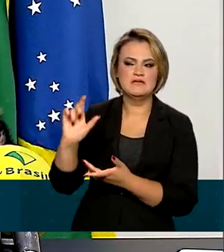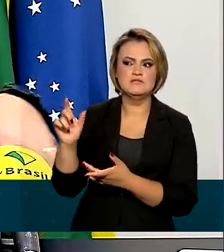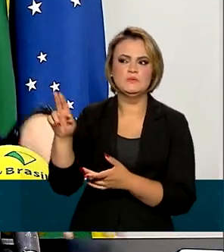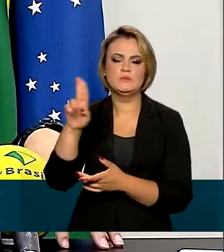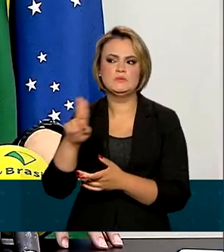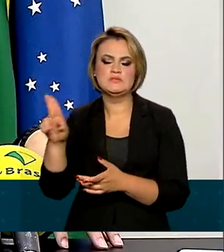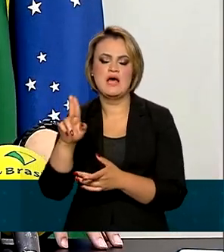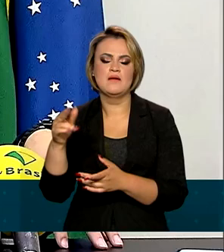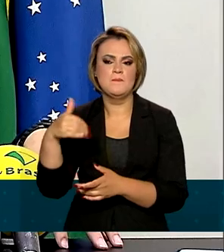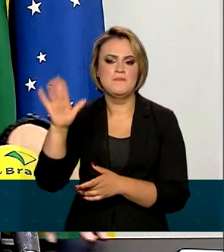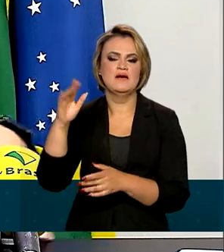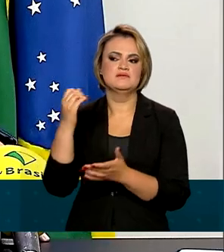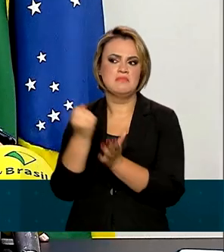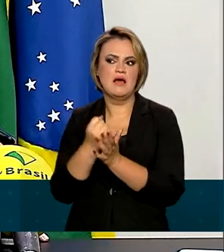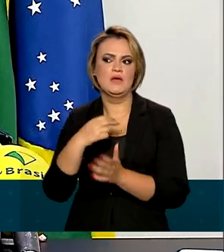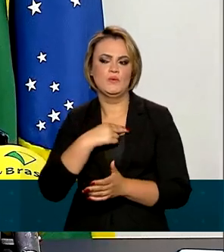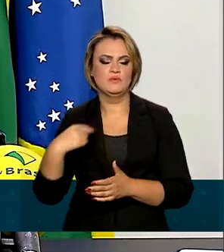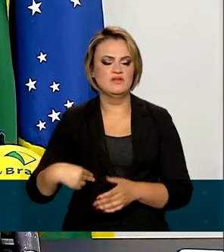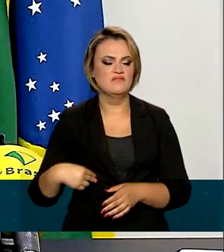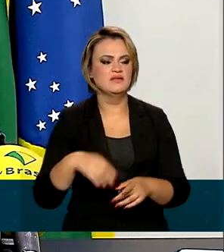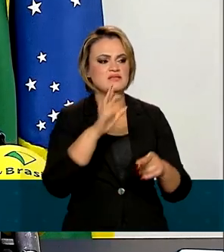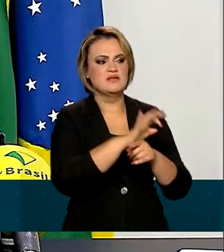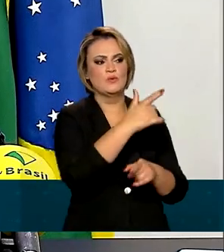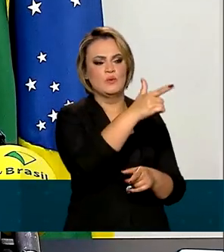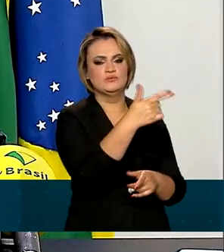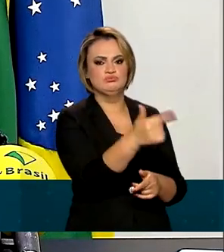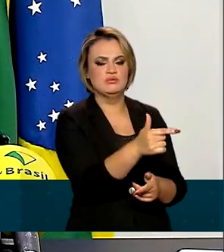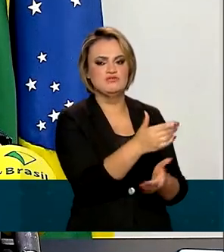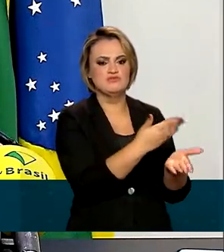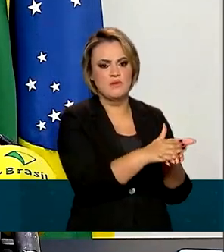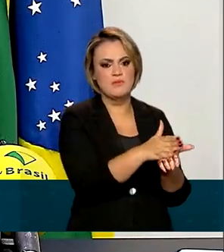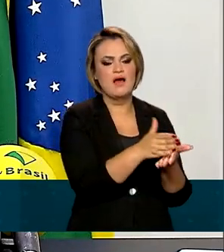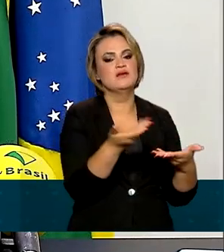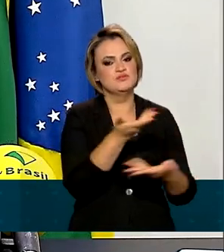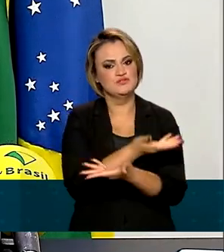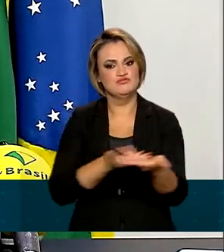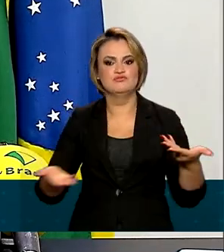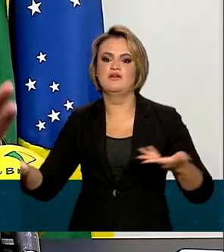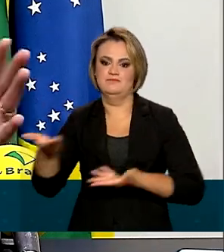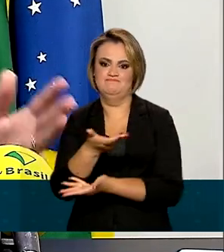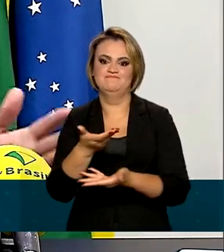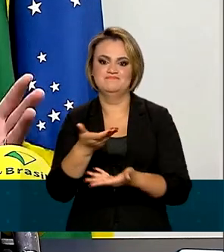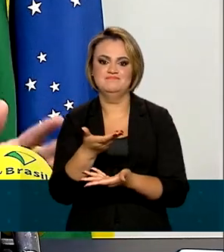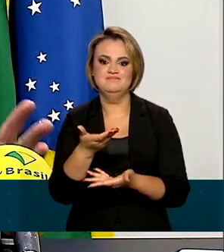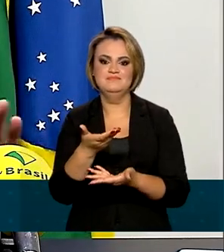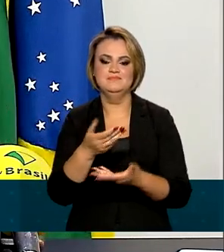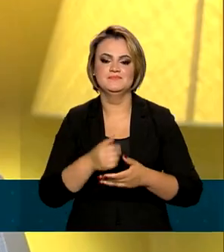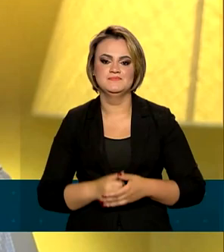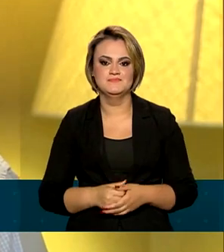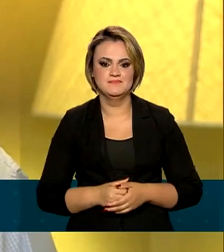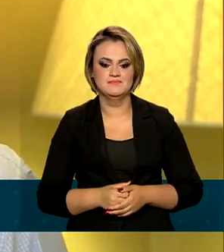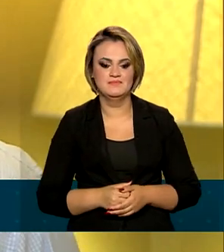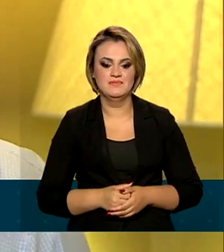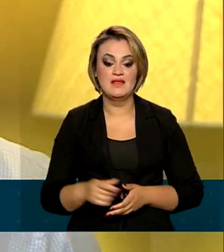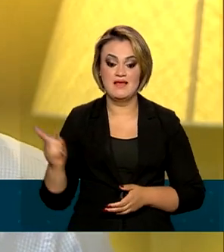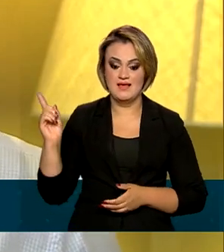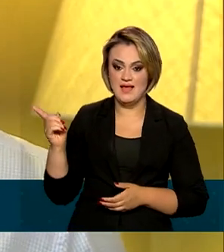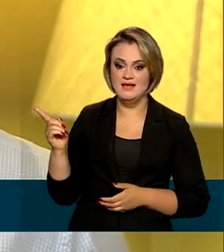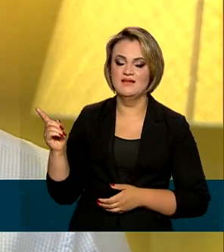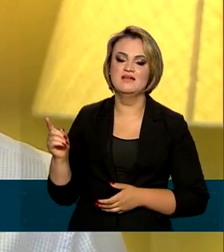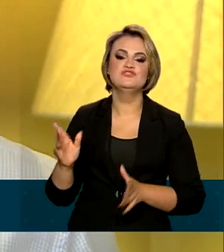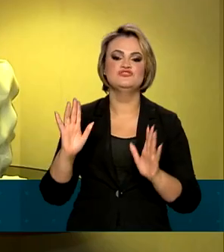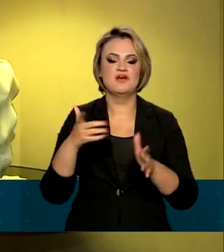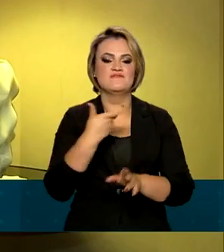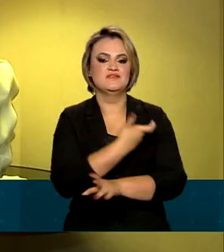utilizaram mais o Coronavac e outros estados, não. Tem uma sobra. A gente se compromete a fazer a logística para poder fazer esse remanejamento. O Ademir, que já